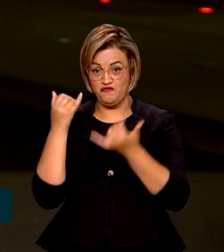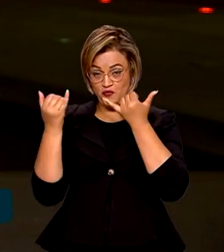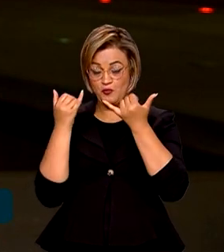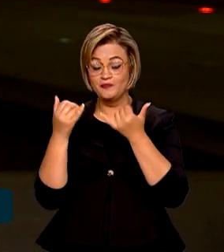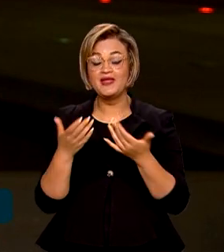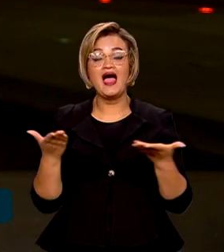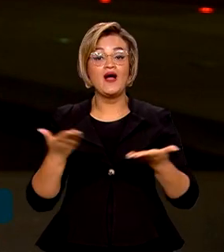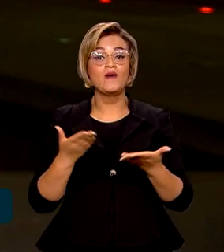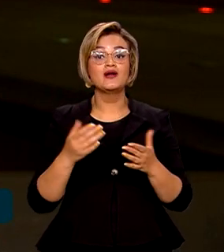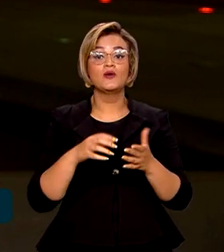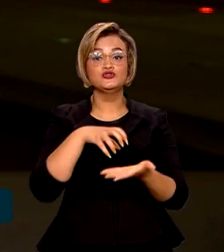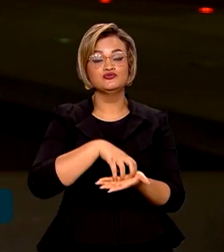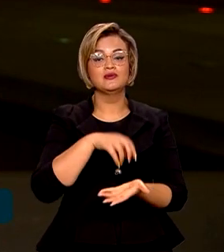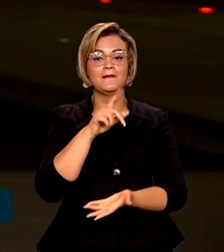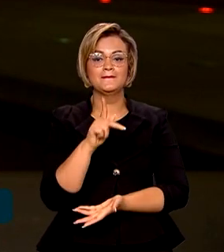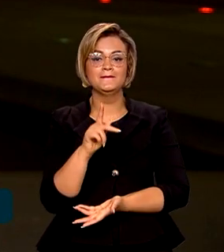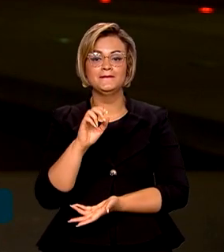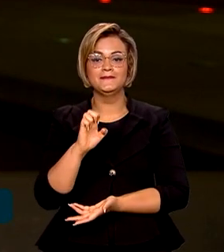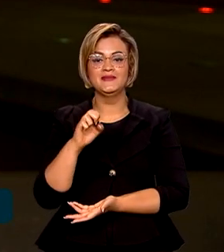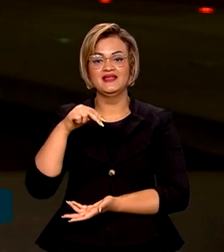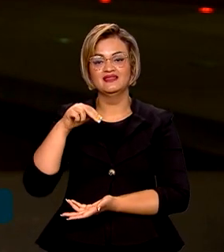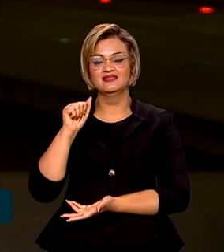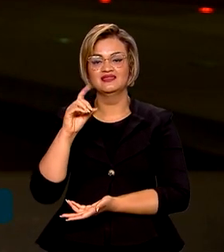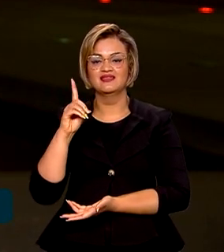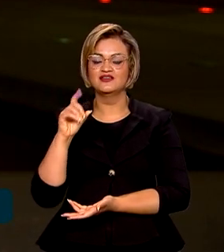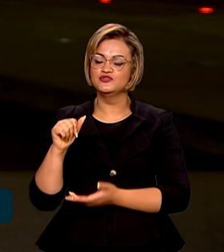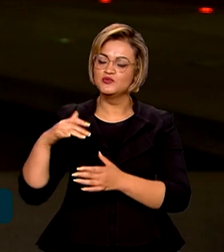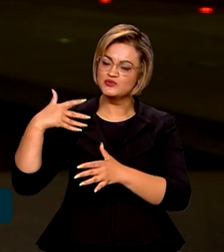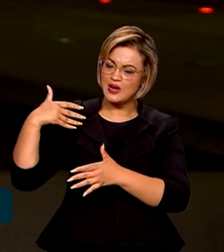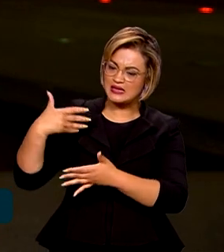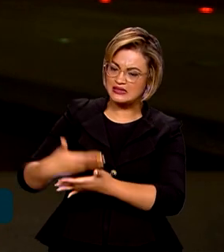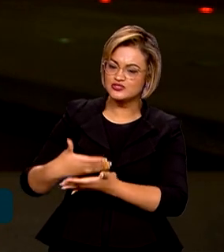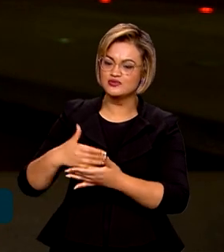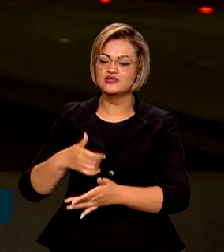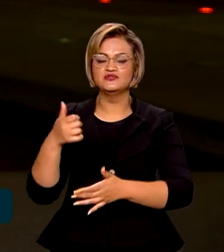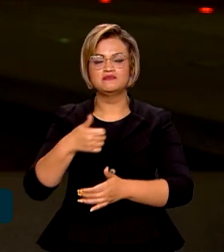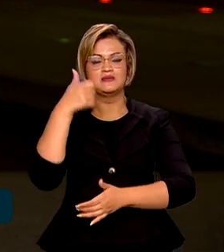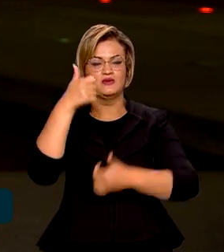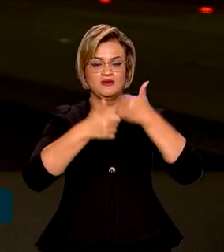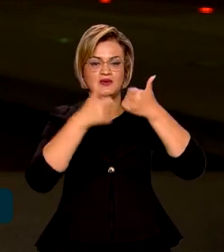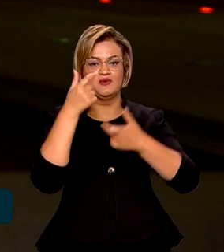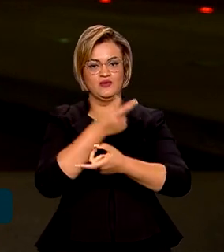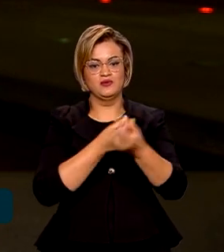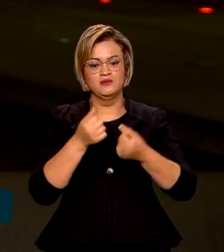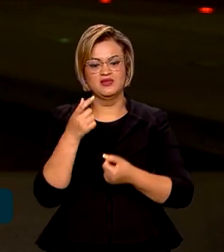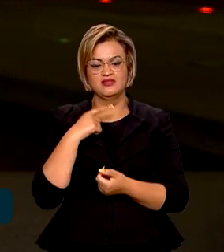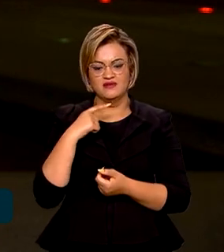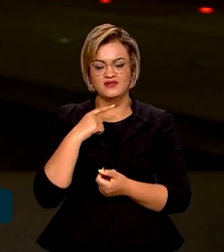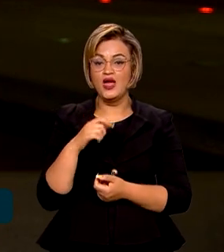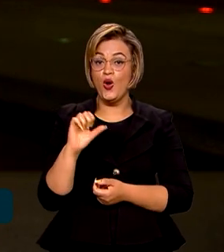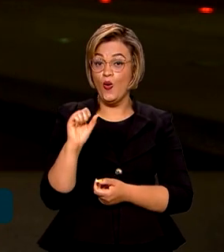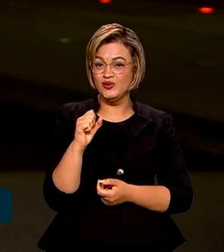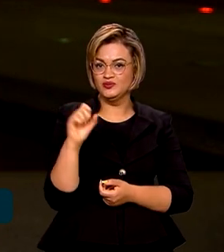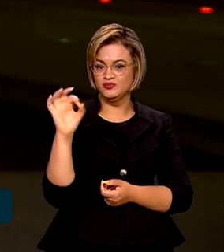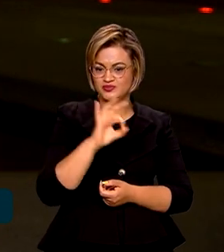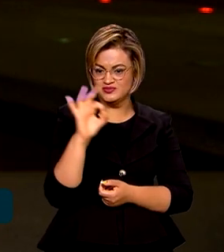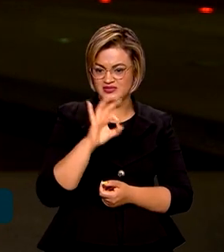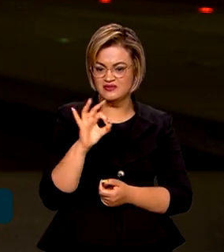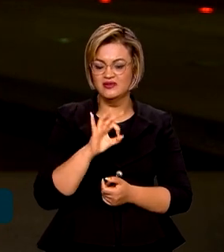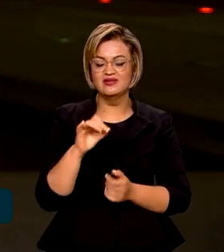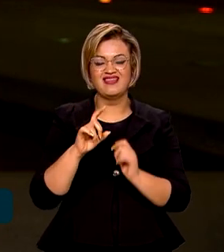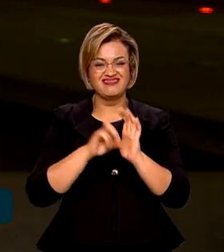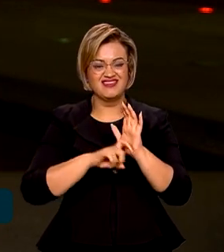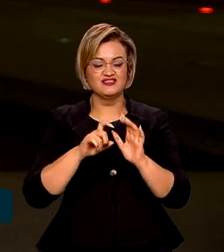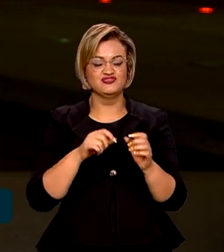PNAD Contínua que mostram uma trajetória de melhora da economia. O patamar de 8% da taxa de